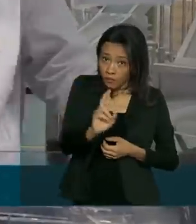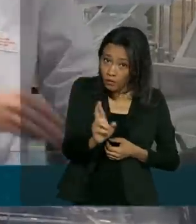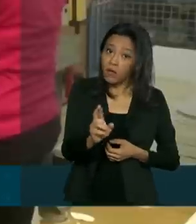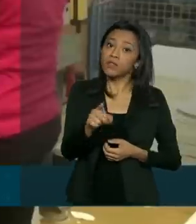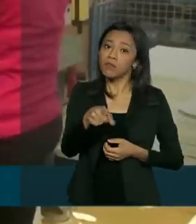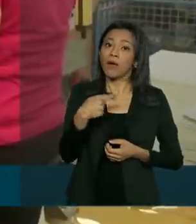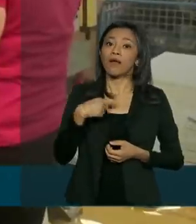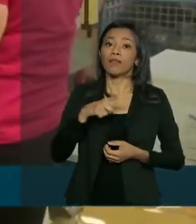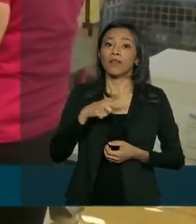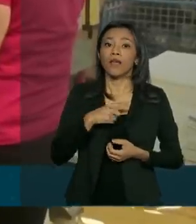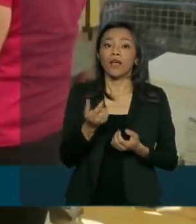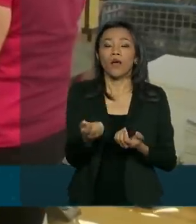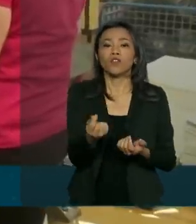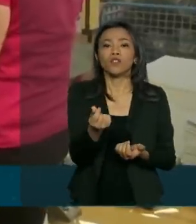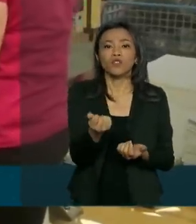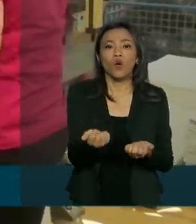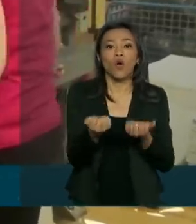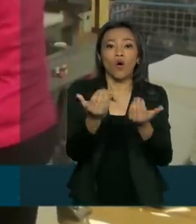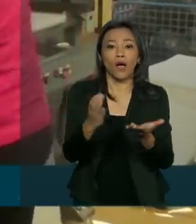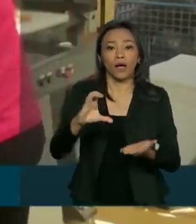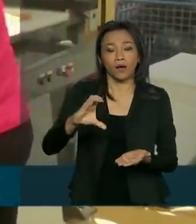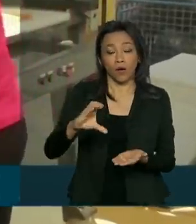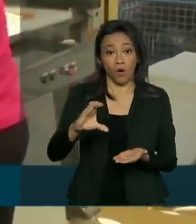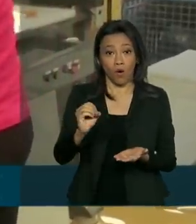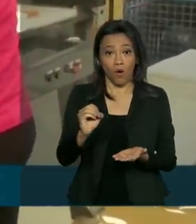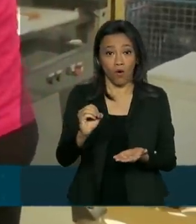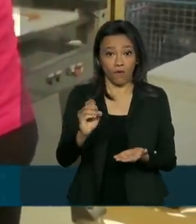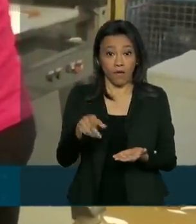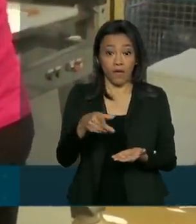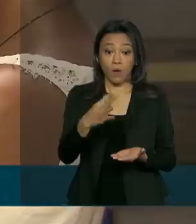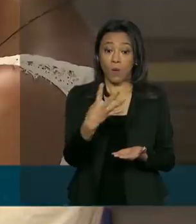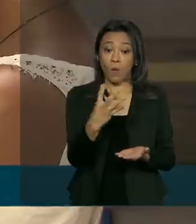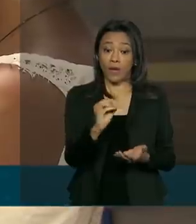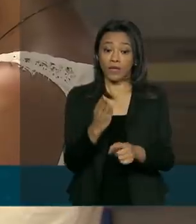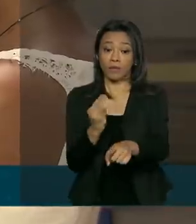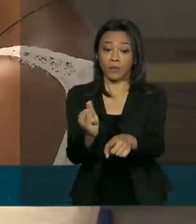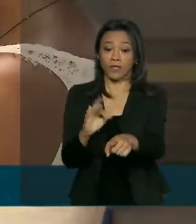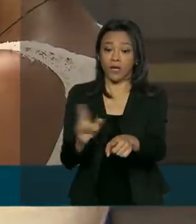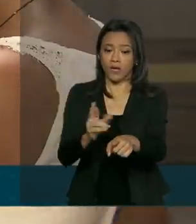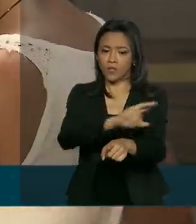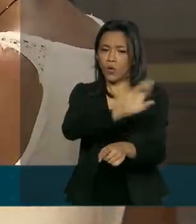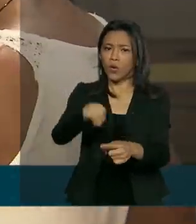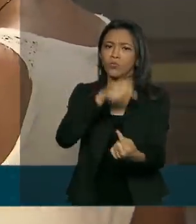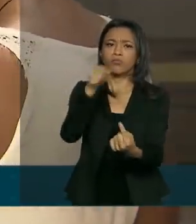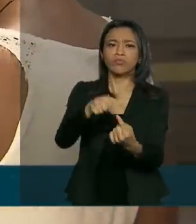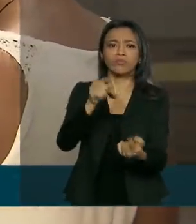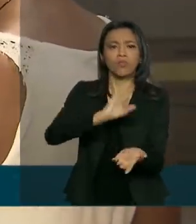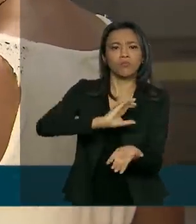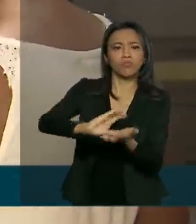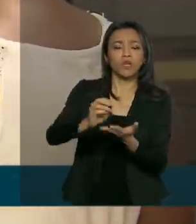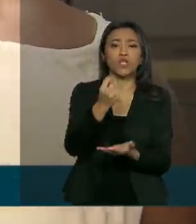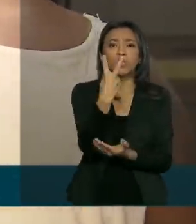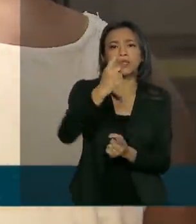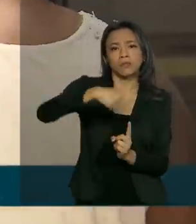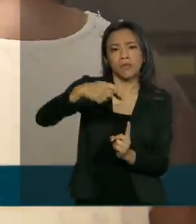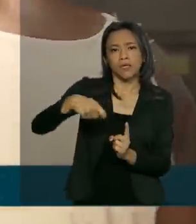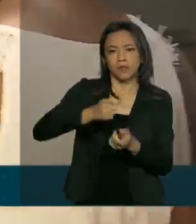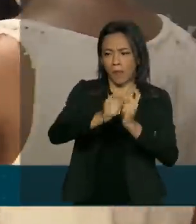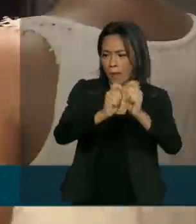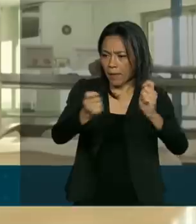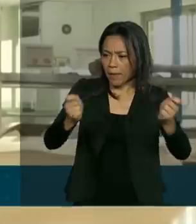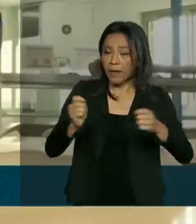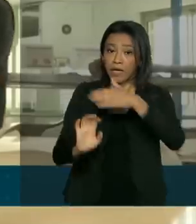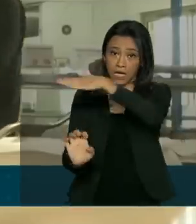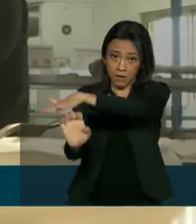mercado. Um exemplo é a linha emergencial de 40 bilhões de reais para financiar dois meses da folha de pagamento de empresas